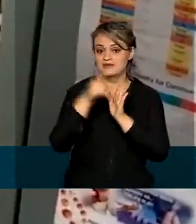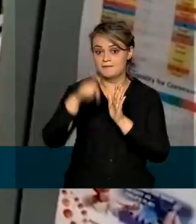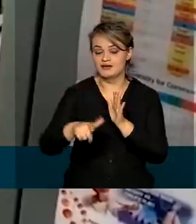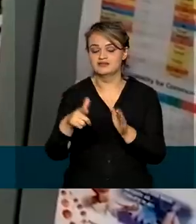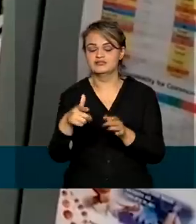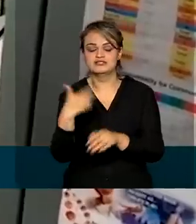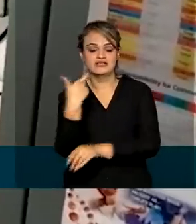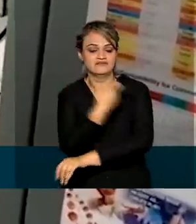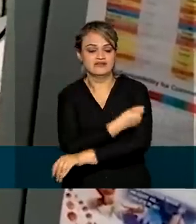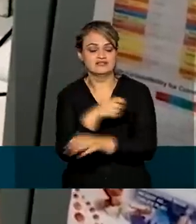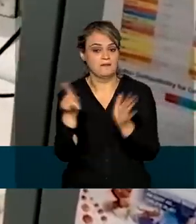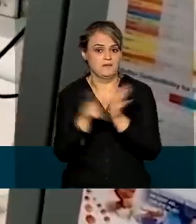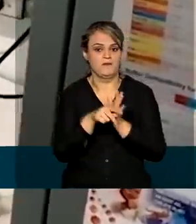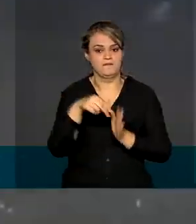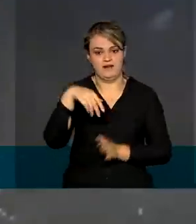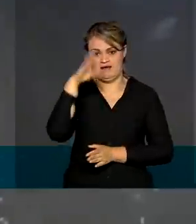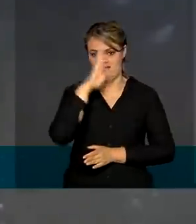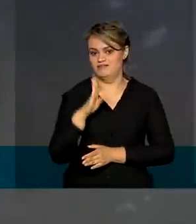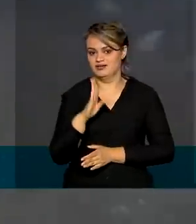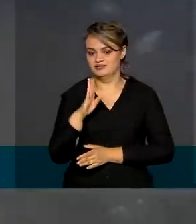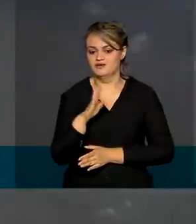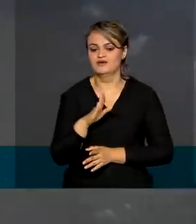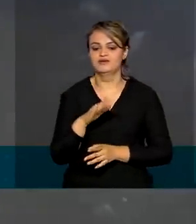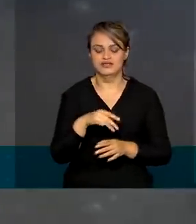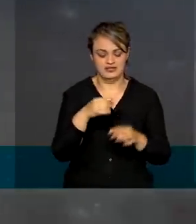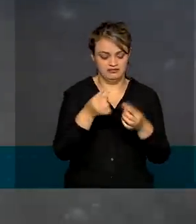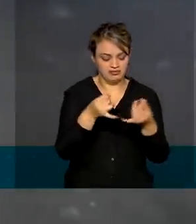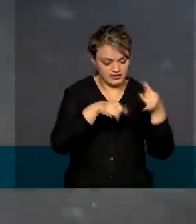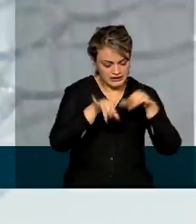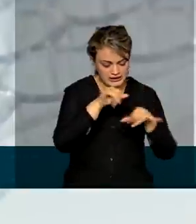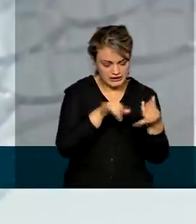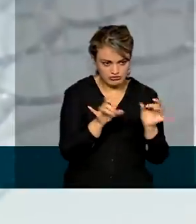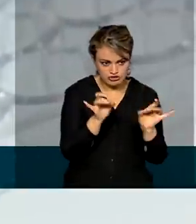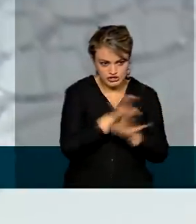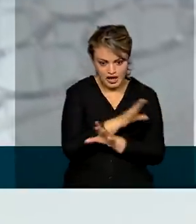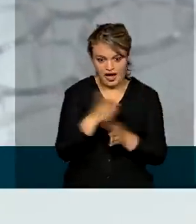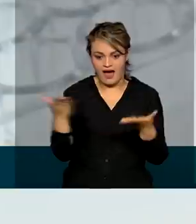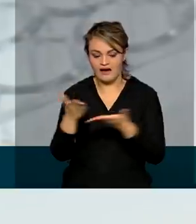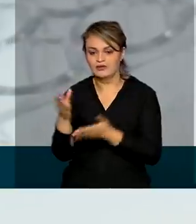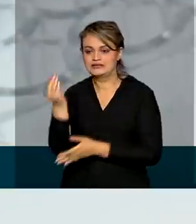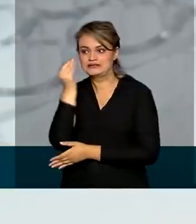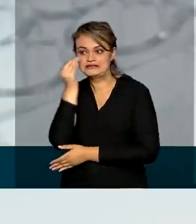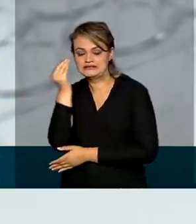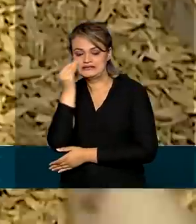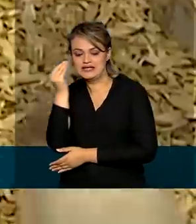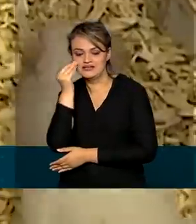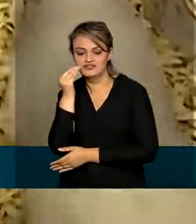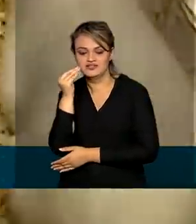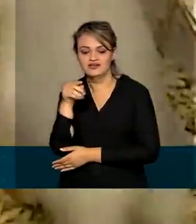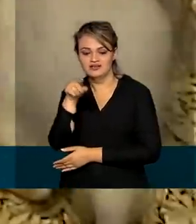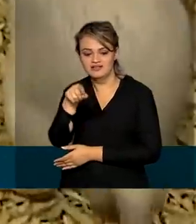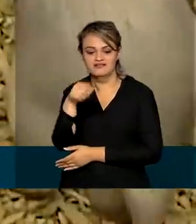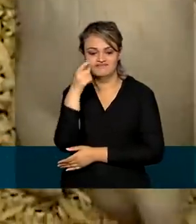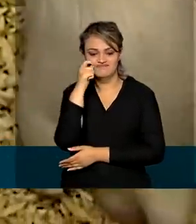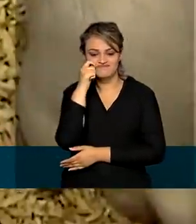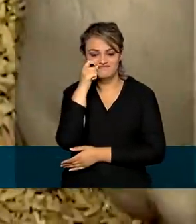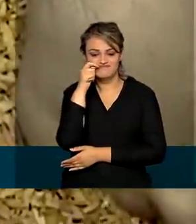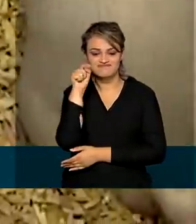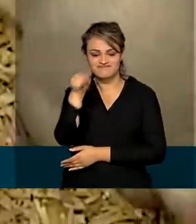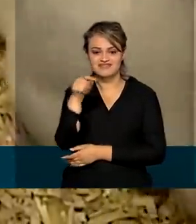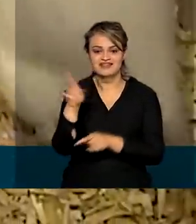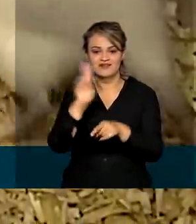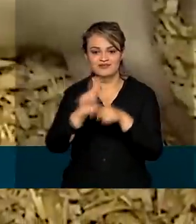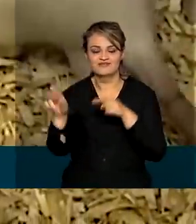vacina totalmente nacional, que já saiu do tubo de ensaio e se encontra em fase de testes em Camundongos, na